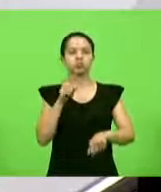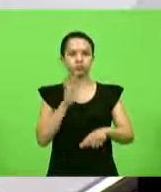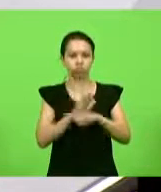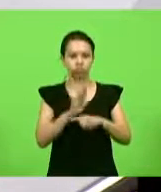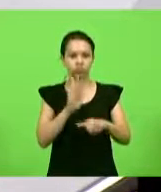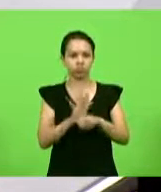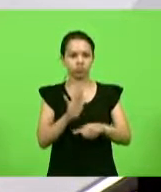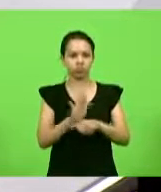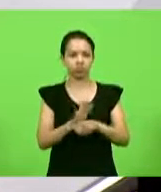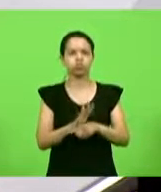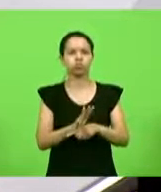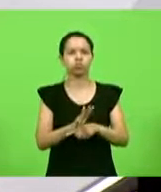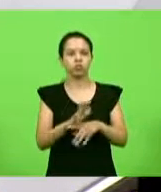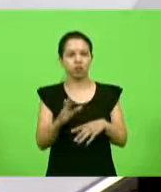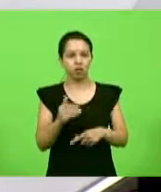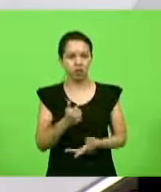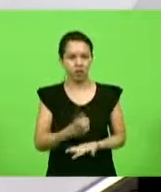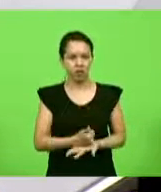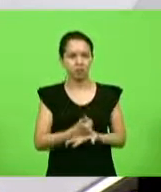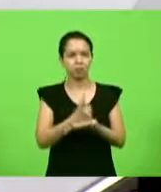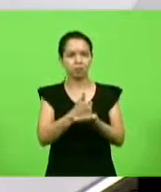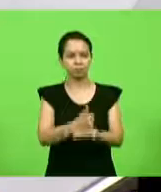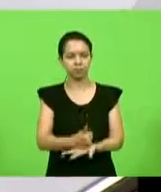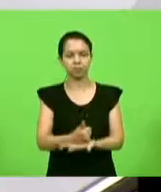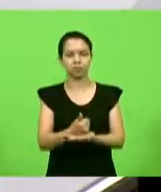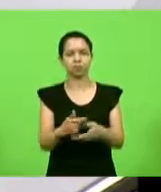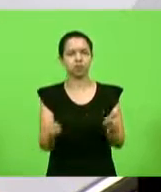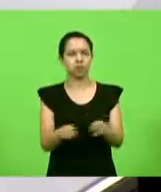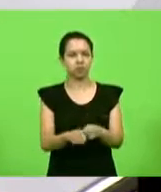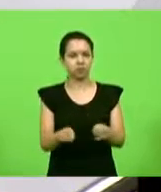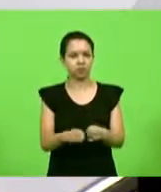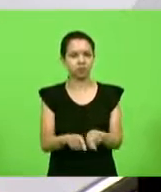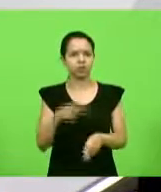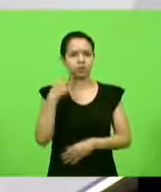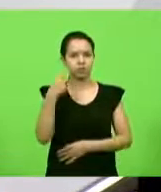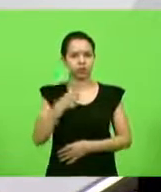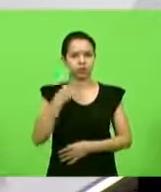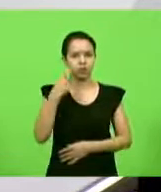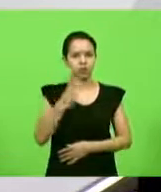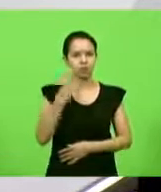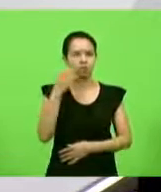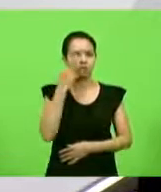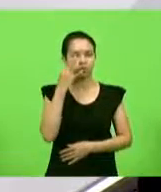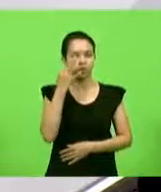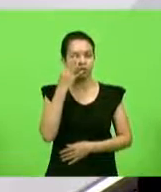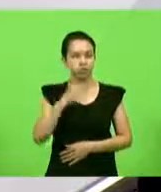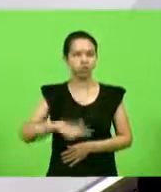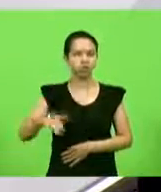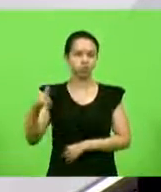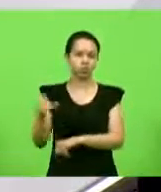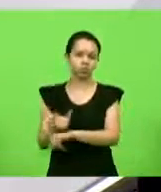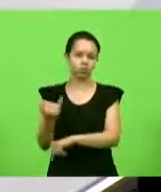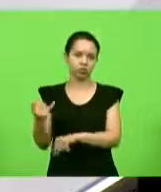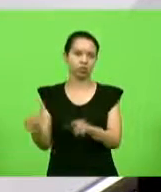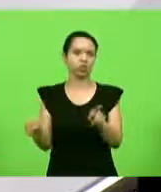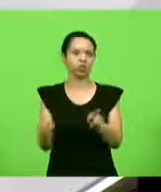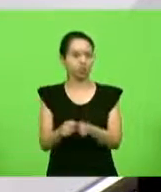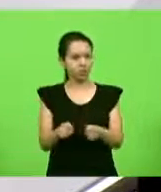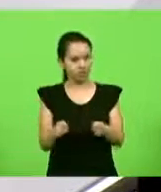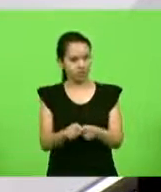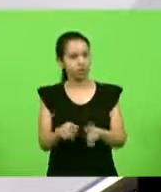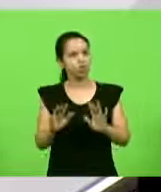e está nos apoiando. O deputado Fernando Krillin, de Joinville, também já em Campo